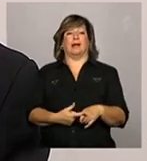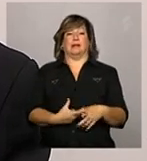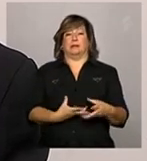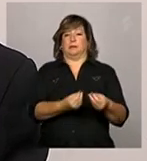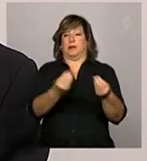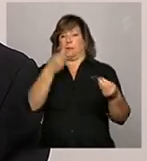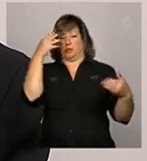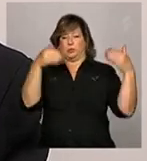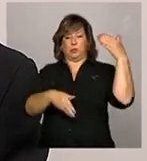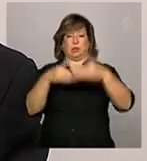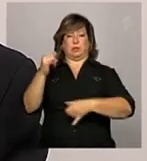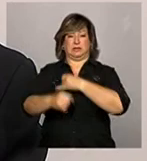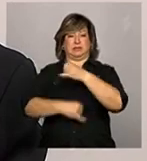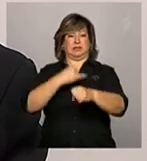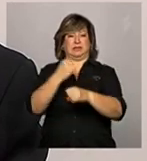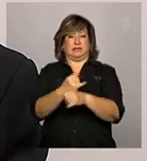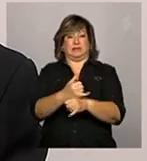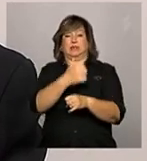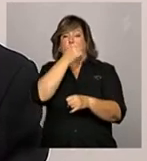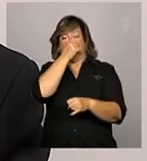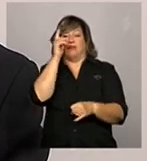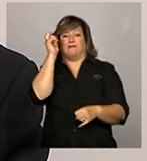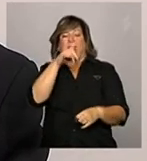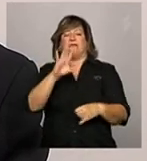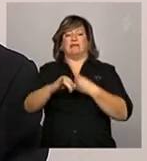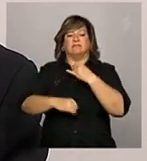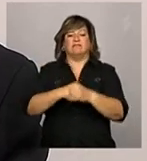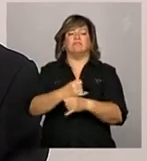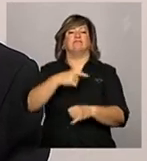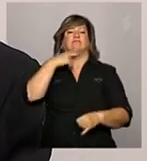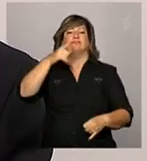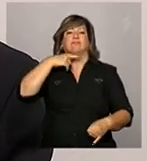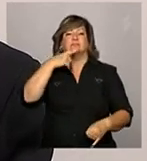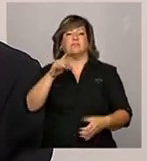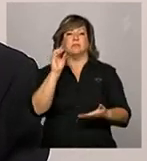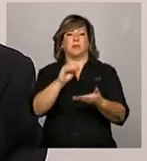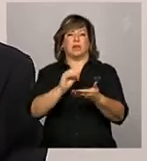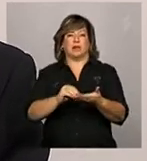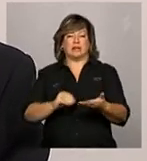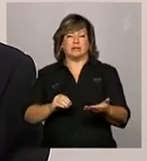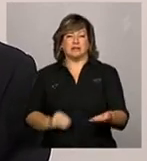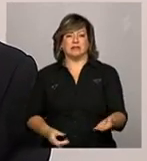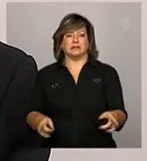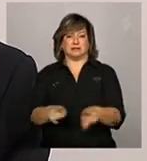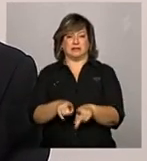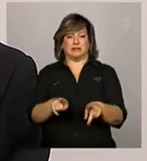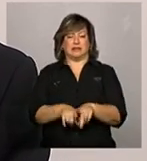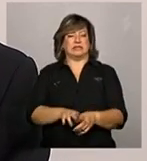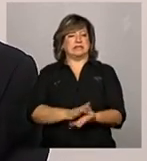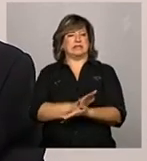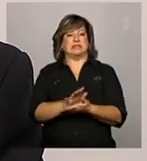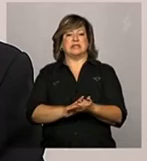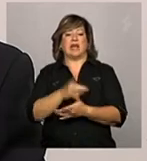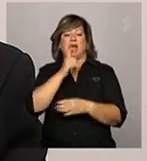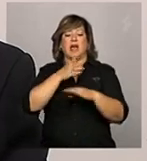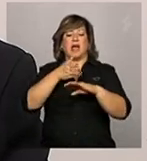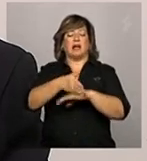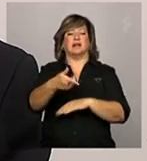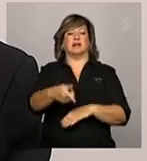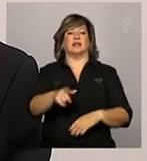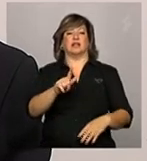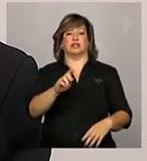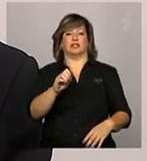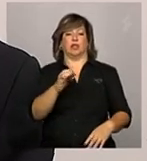acessos ao sistema, o que congestiona muitas vezes o preenchimento e sem acesso o gestor não consegue fazer